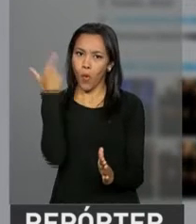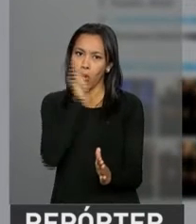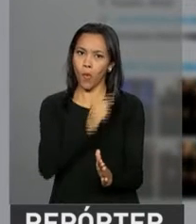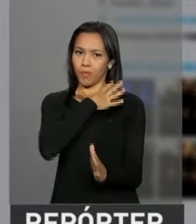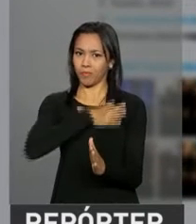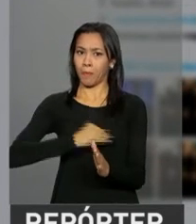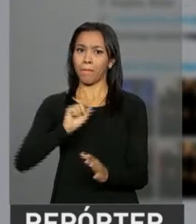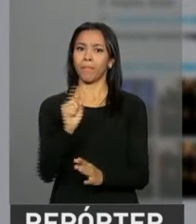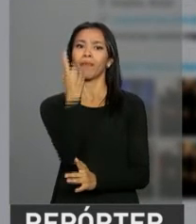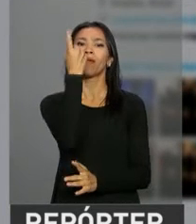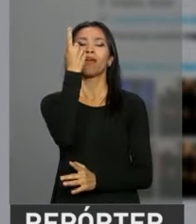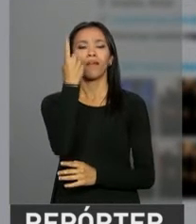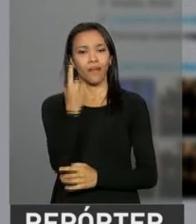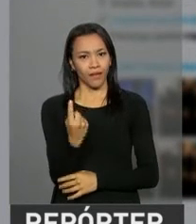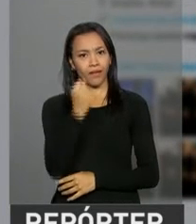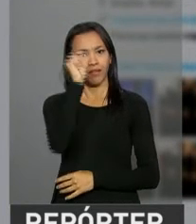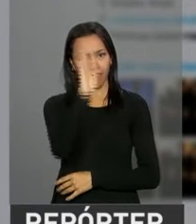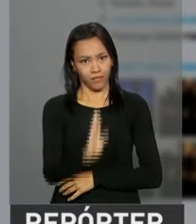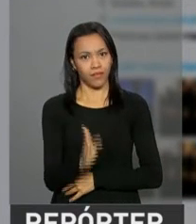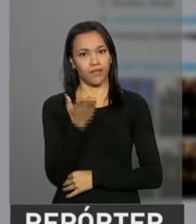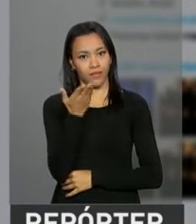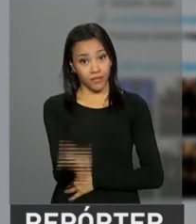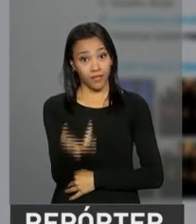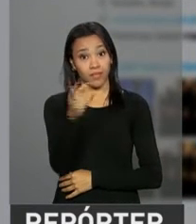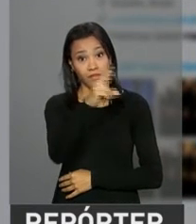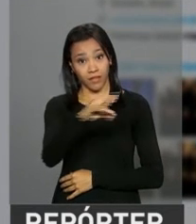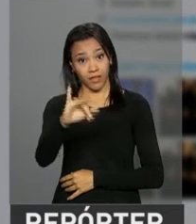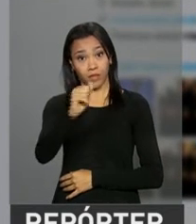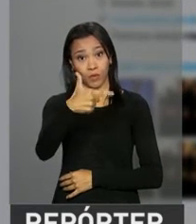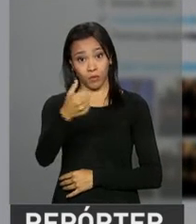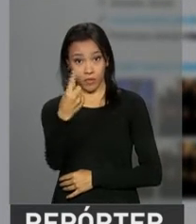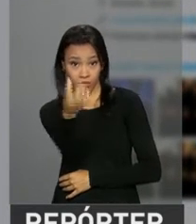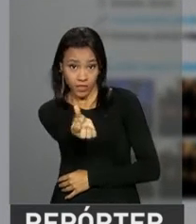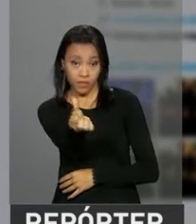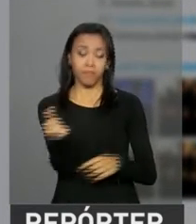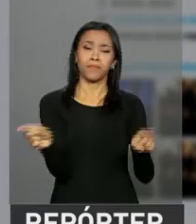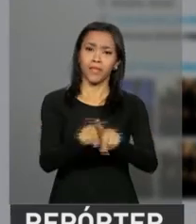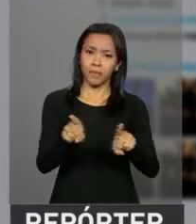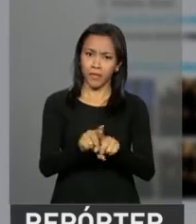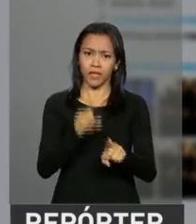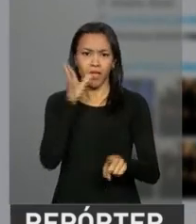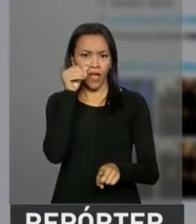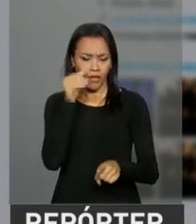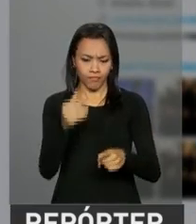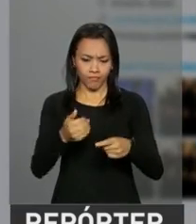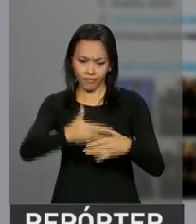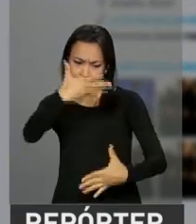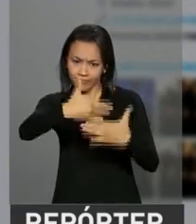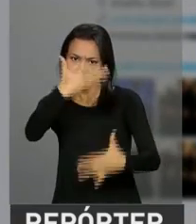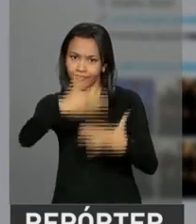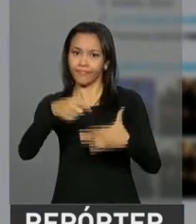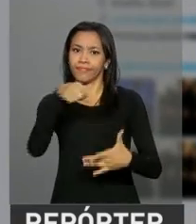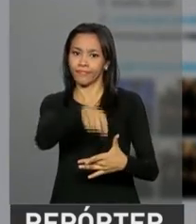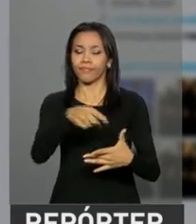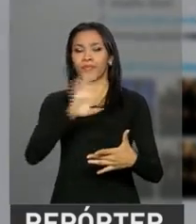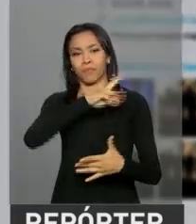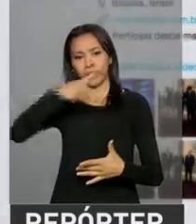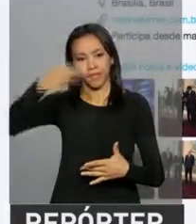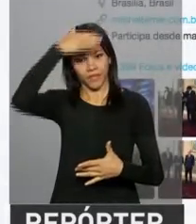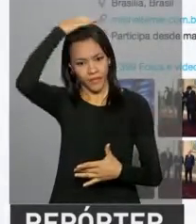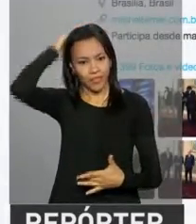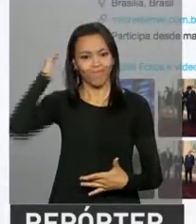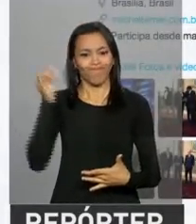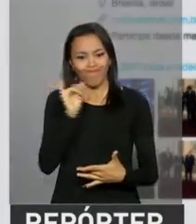conquista da primeira medalha brasileira na Rio 2016. Também pelas redes sociais, Renata, o presidente do exercício lamentou